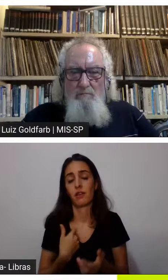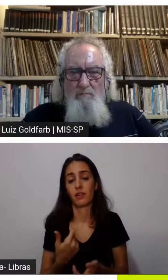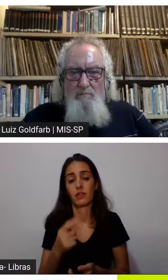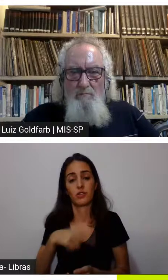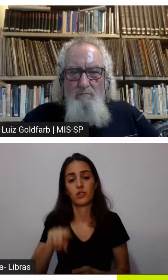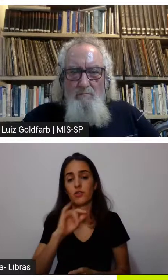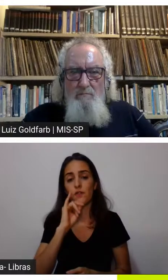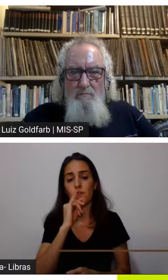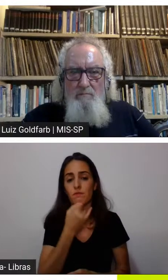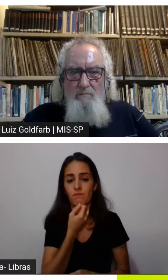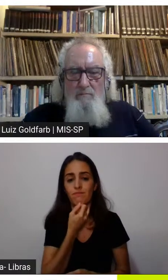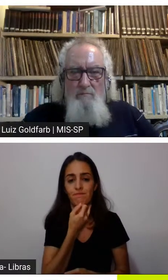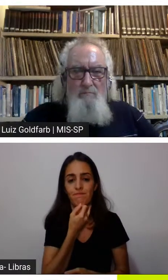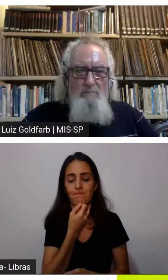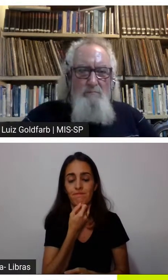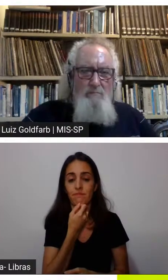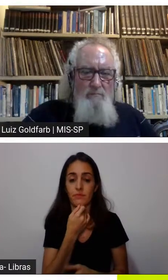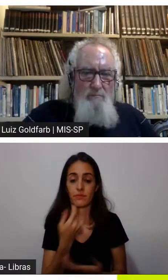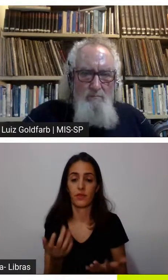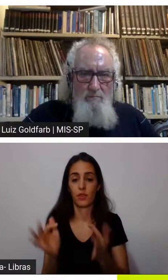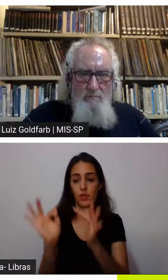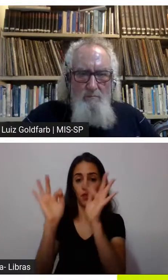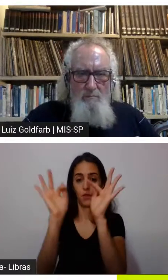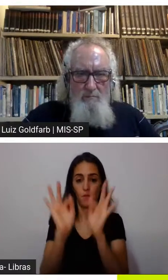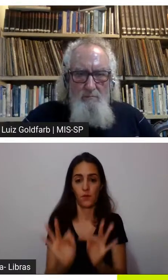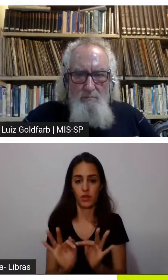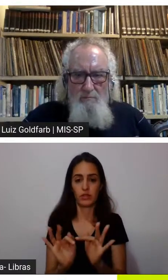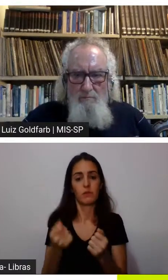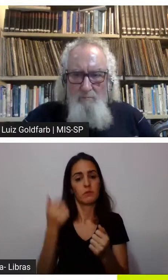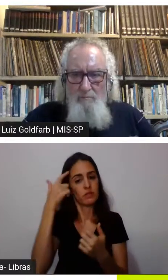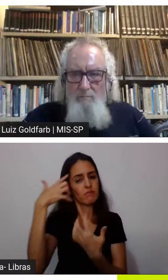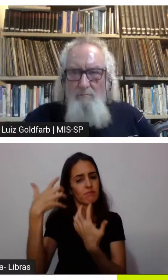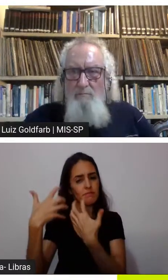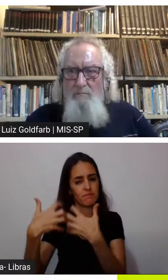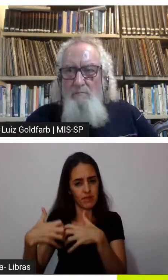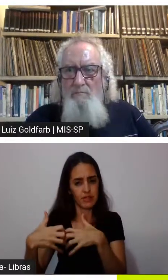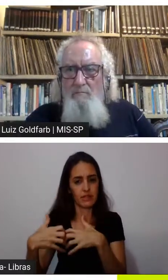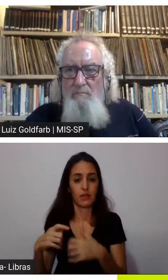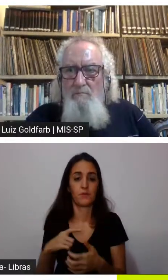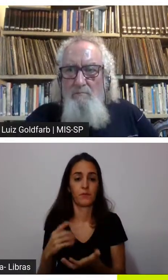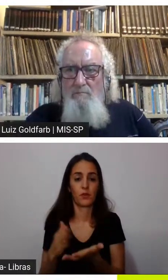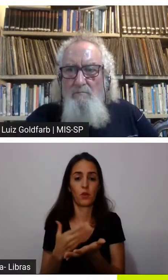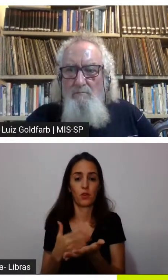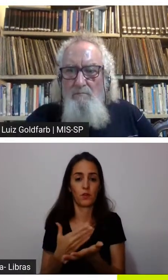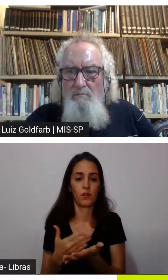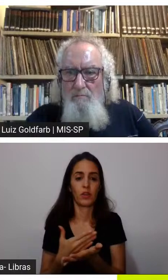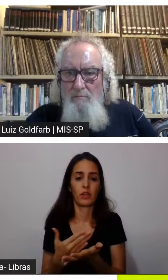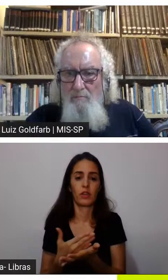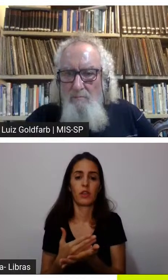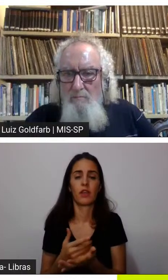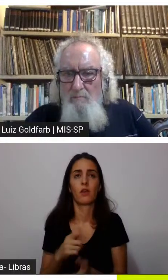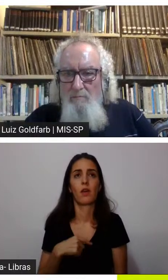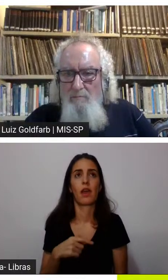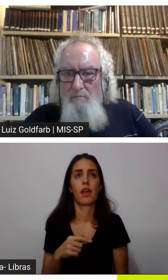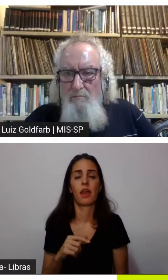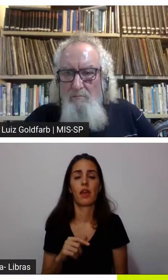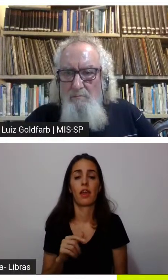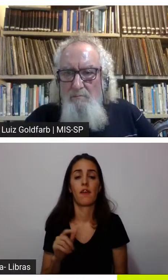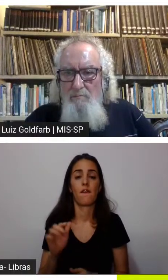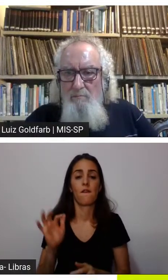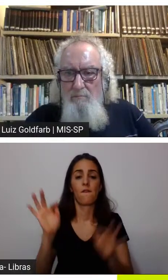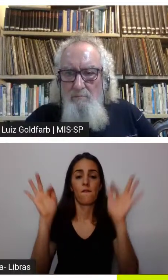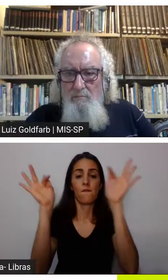acredito muito nisso quanto a felicidade se alguém quiser pensar um pouco mais tem um livrinho maravilhoso chamado Felicidade Desesperadamente